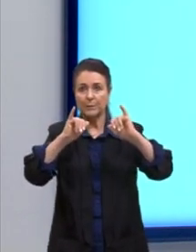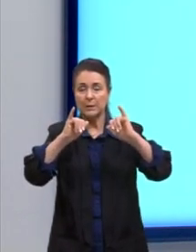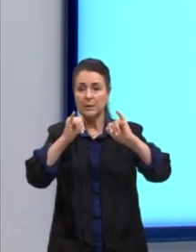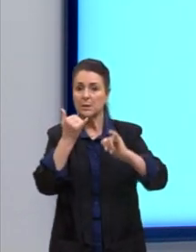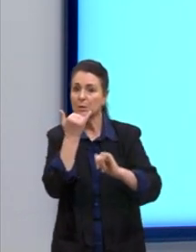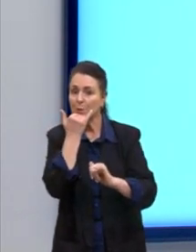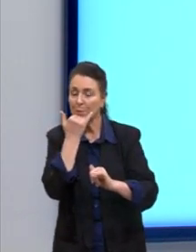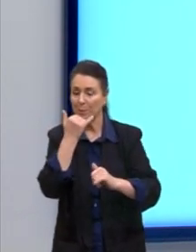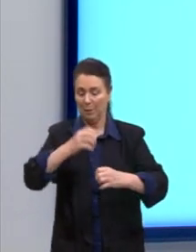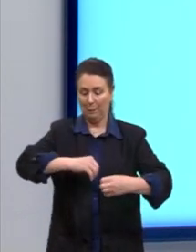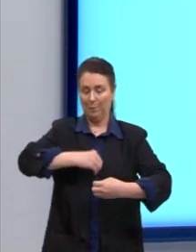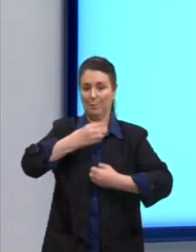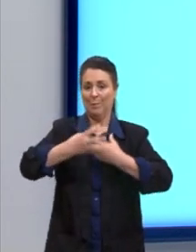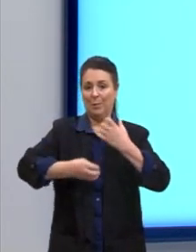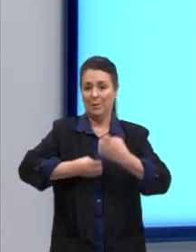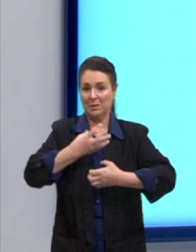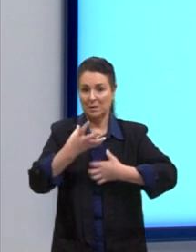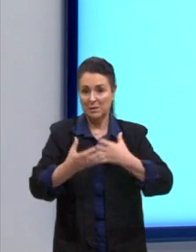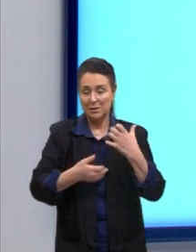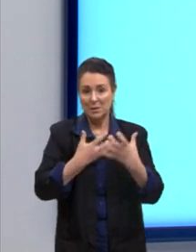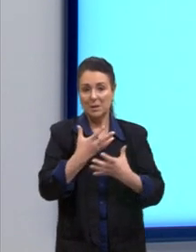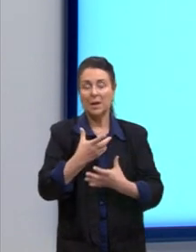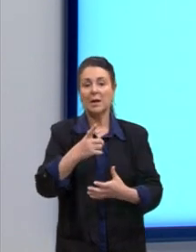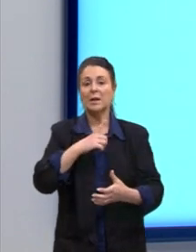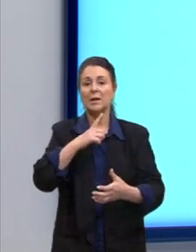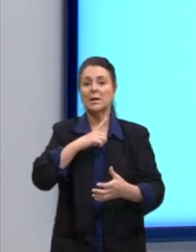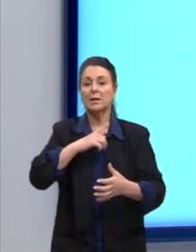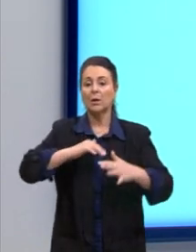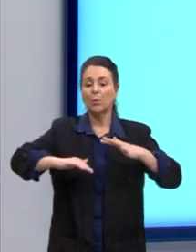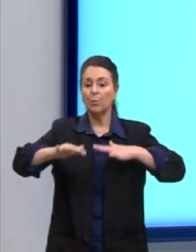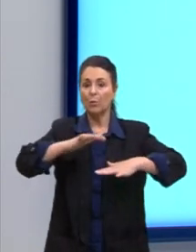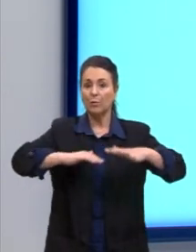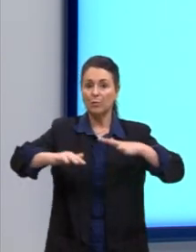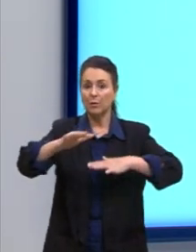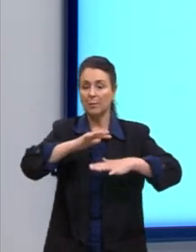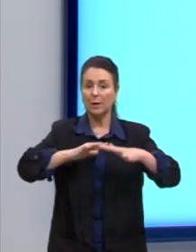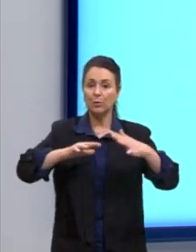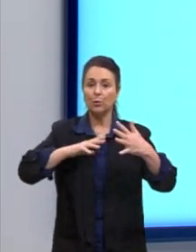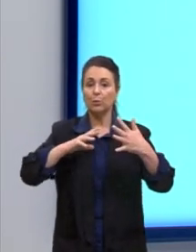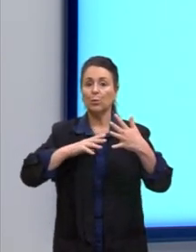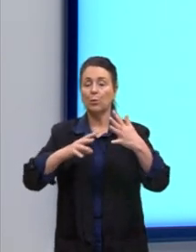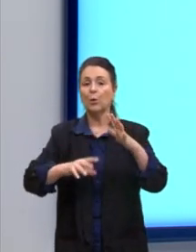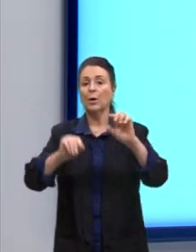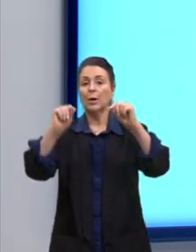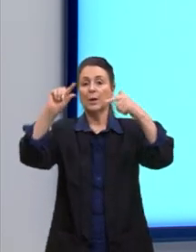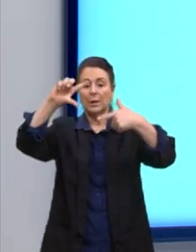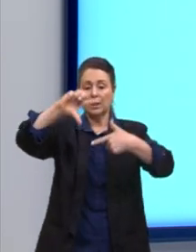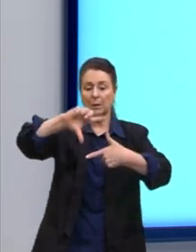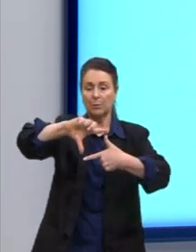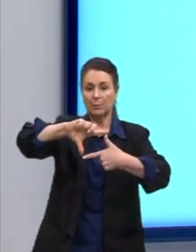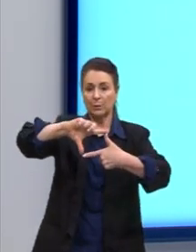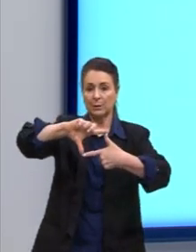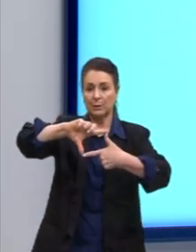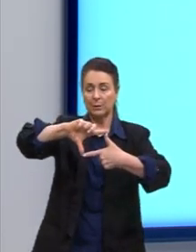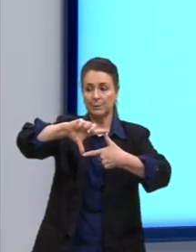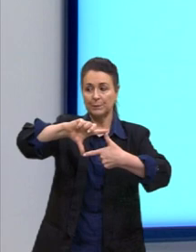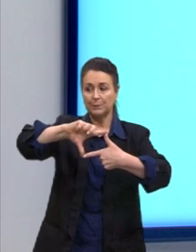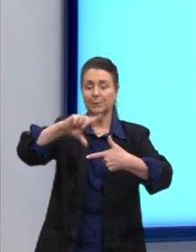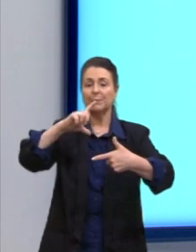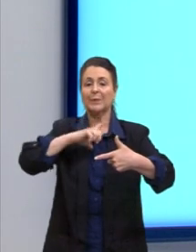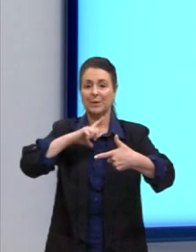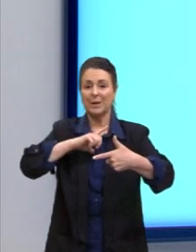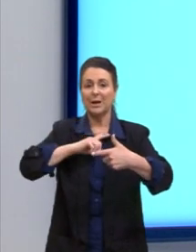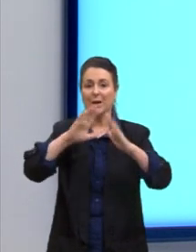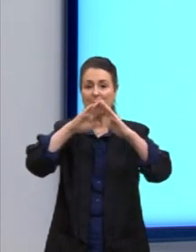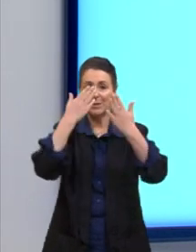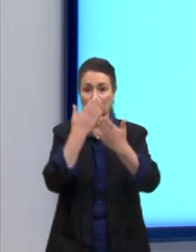poesia, que vai pertencer aí ao movimento do modernismo, que vai pertencer aí a essa escola literária